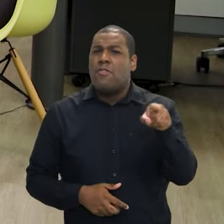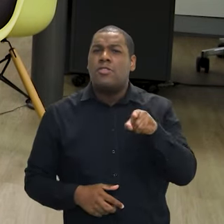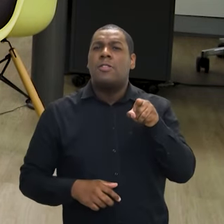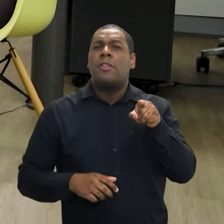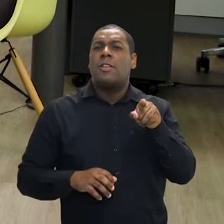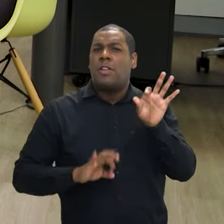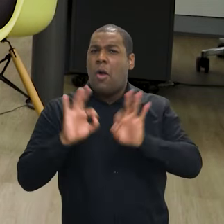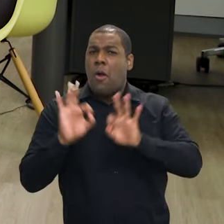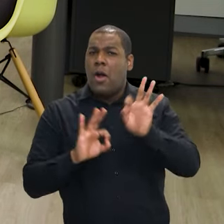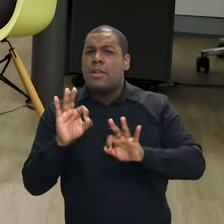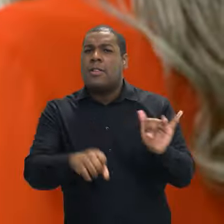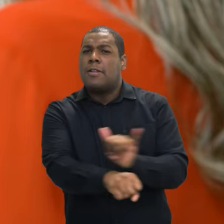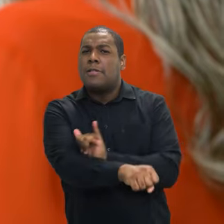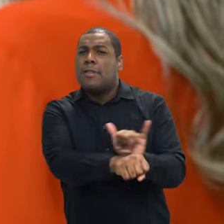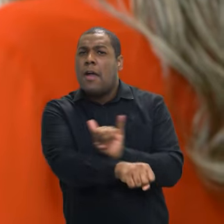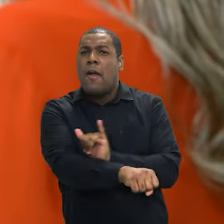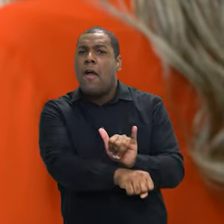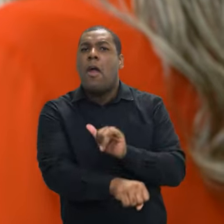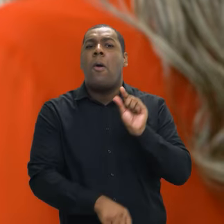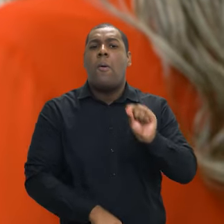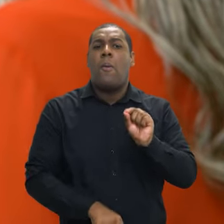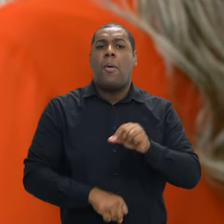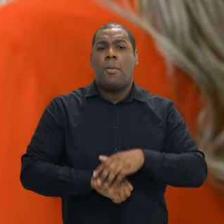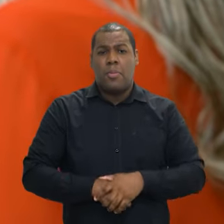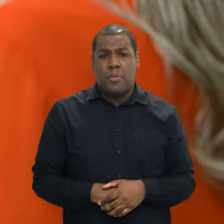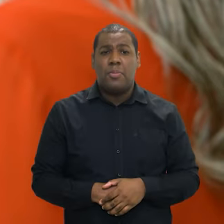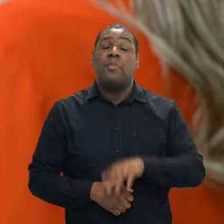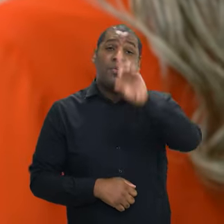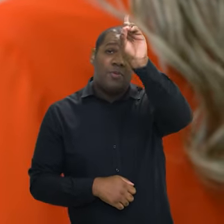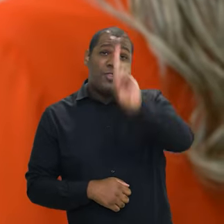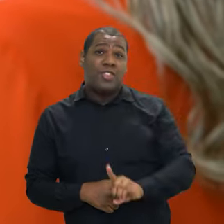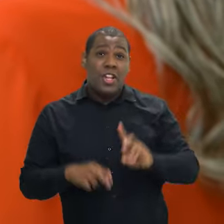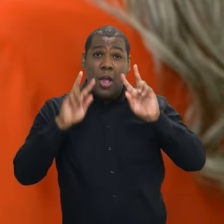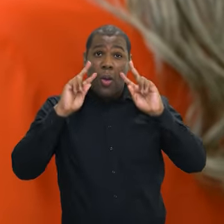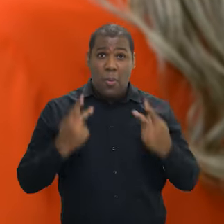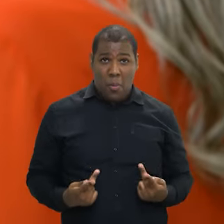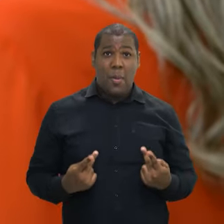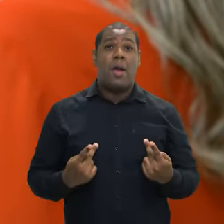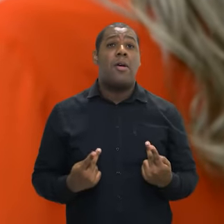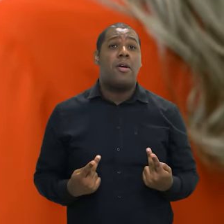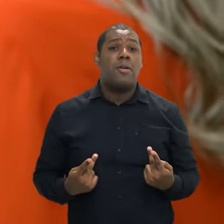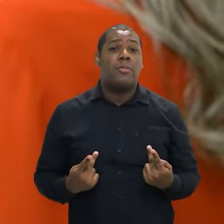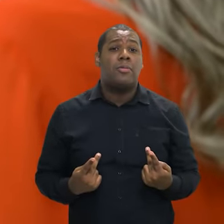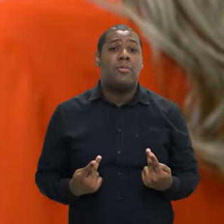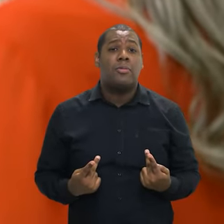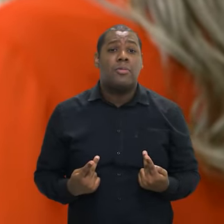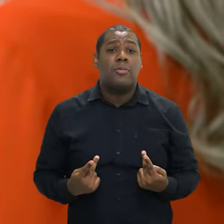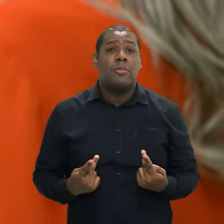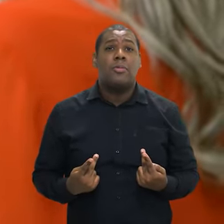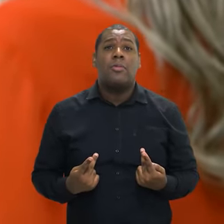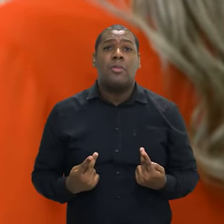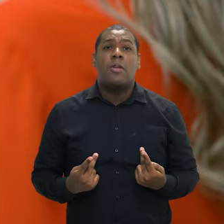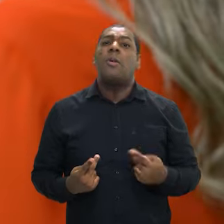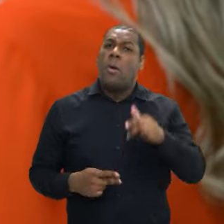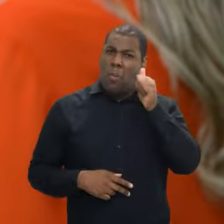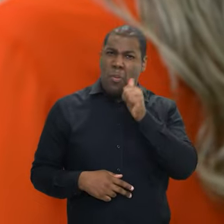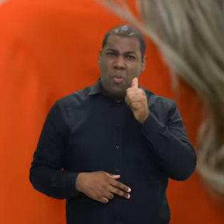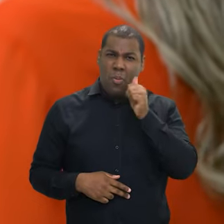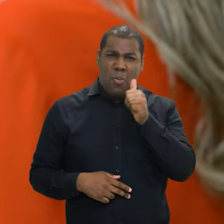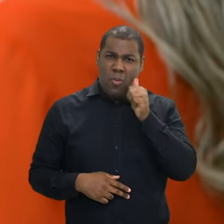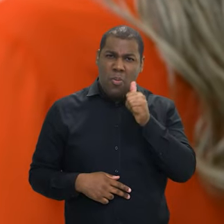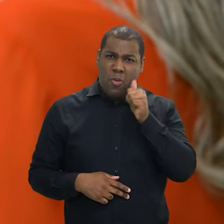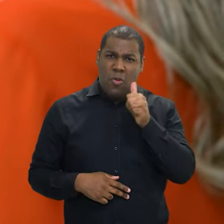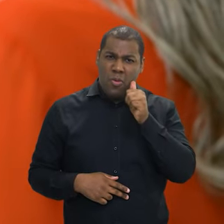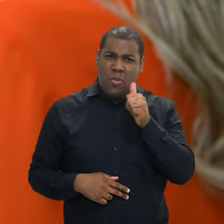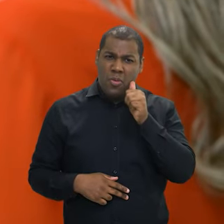o que está sendo trabalhado? Bom, quando a gente fala em direitos humanos, a gente está necessariamente falando de mulheres sempre, né?